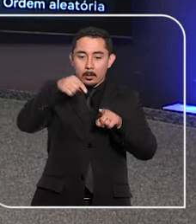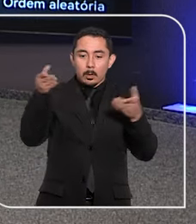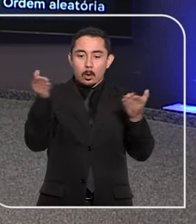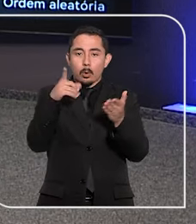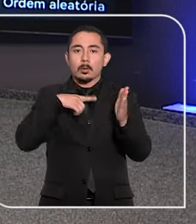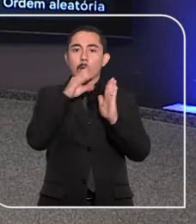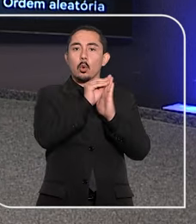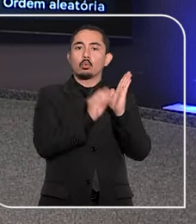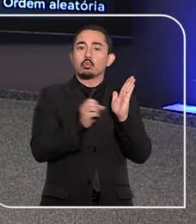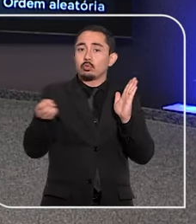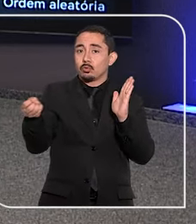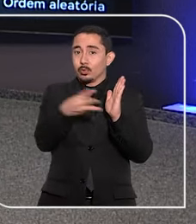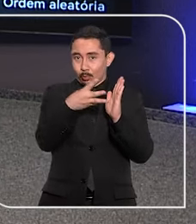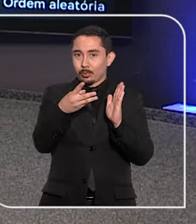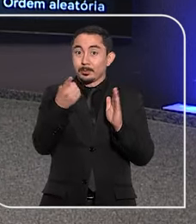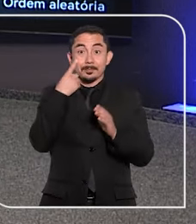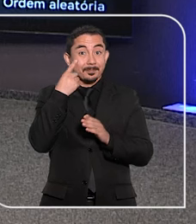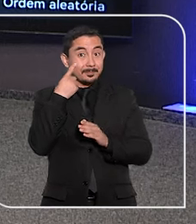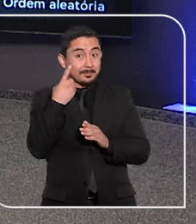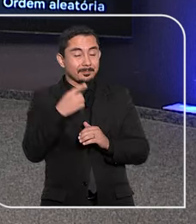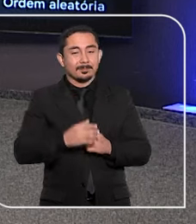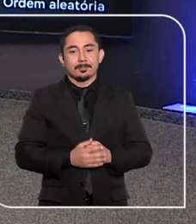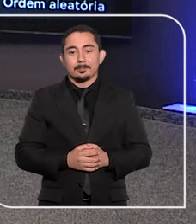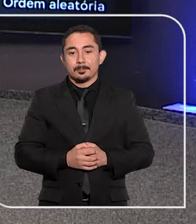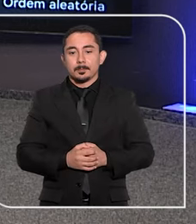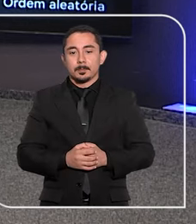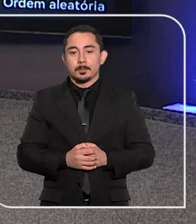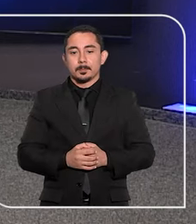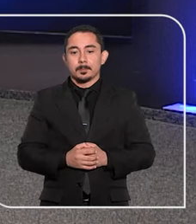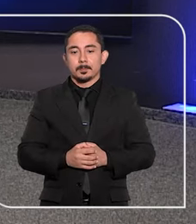com conteúdo novo nessa playlist. Vamos dar uma espiada.